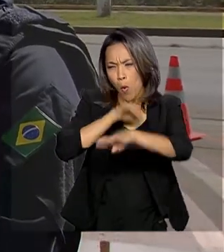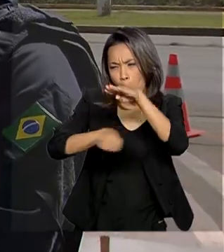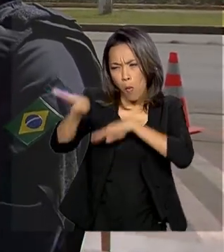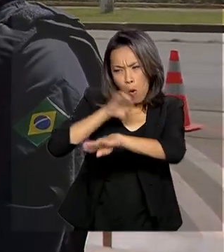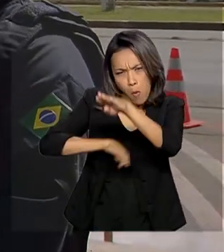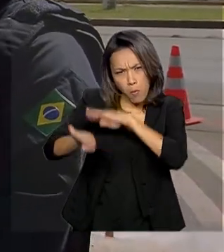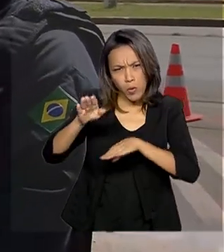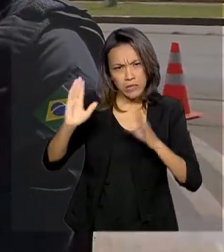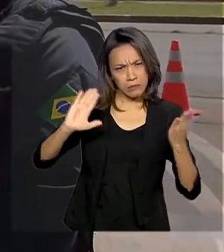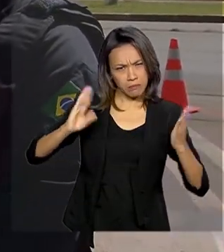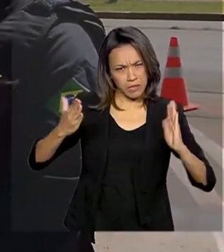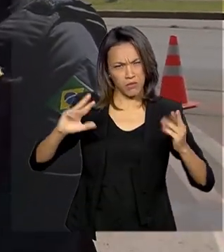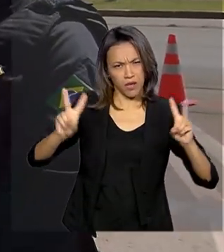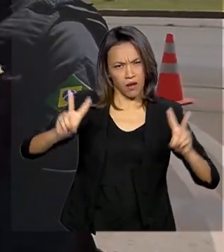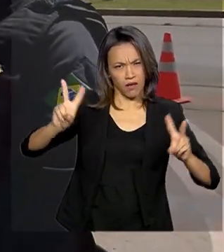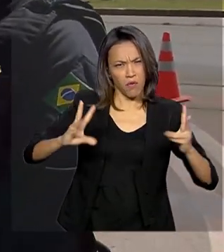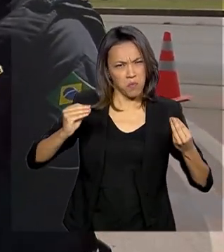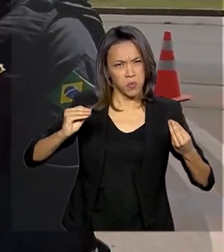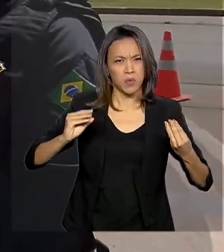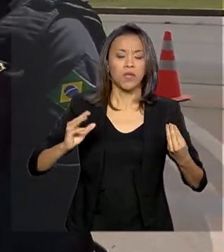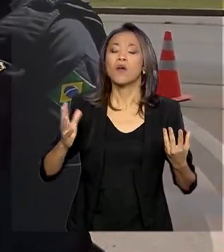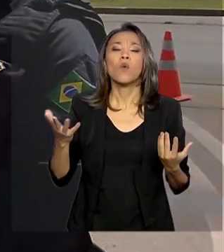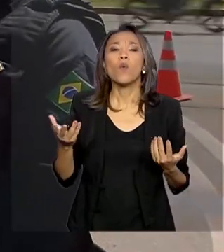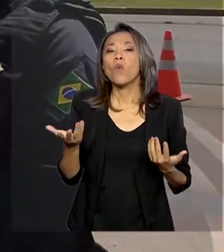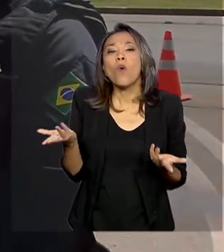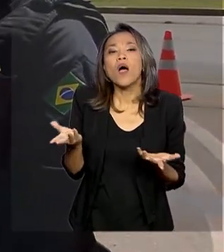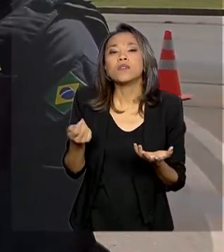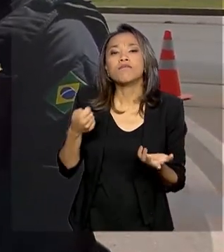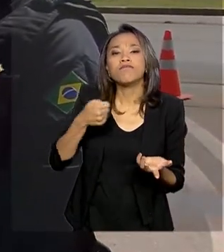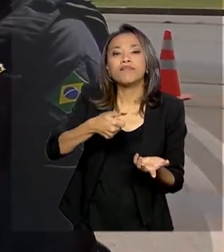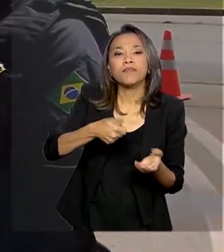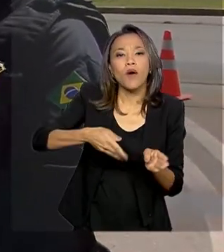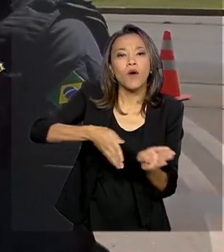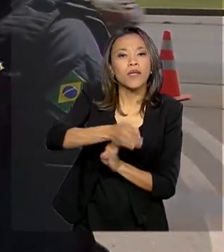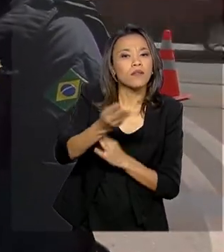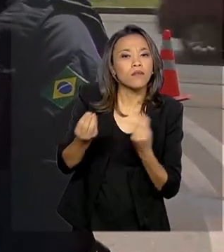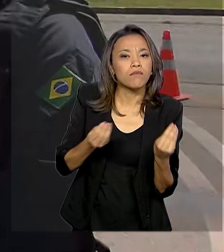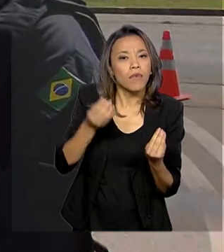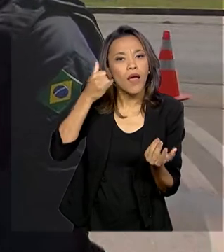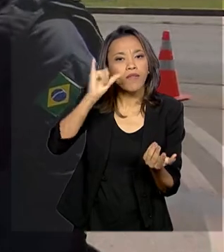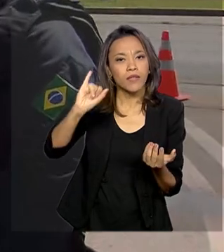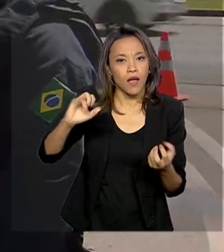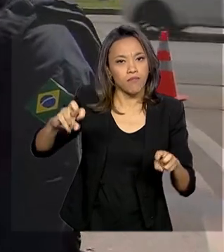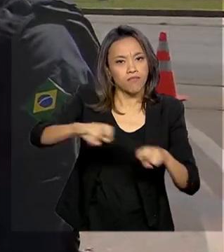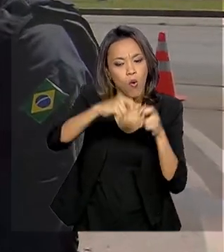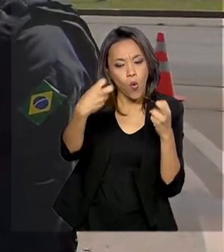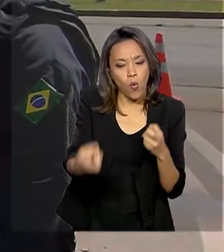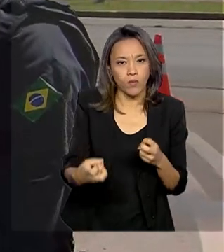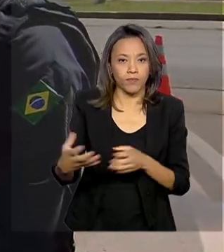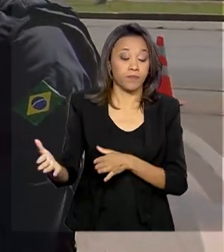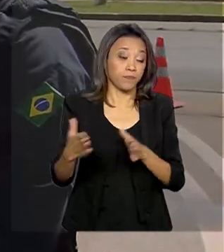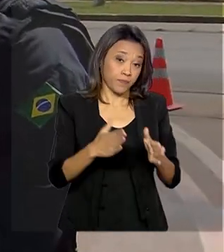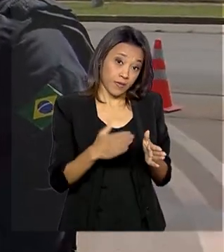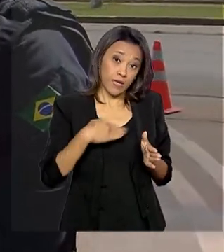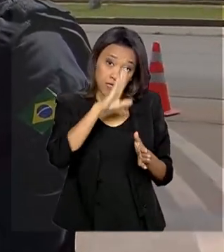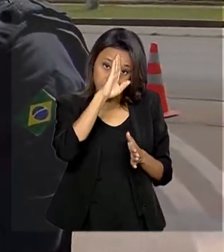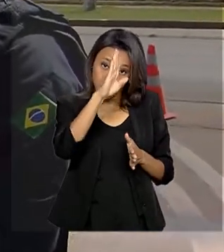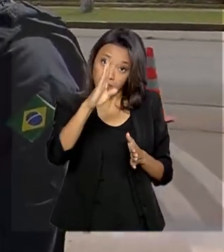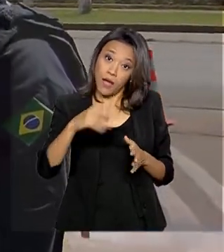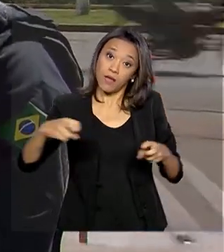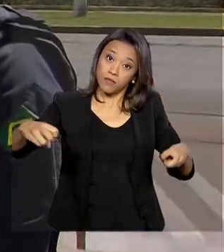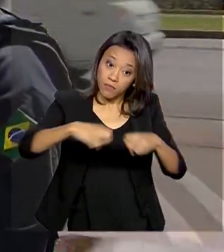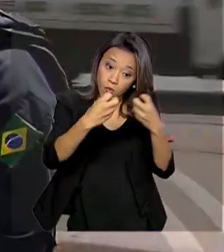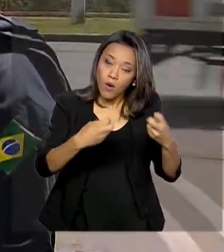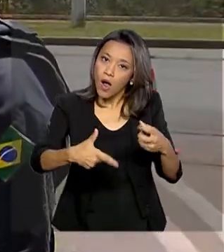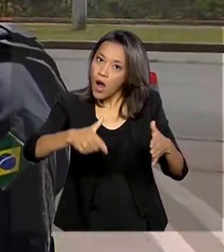muito, né, nesse carnaval. Qual deve ser aí as dicas, quais são as dicas para o motorista evitar acidente? Sim, as principais dicas. O motorista, ele deve